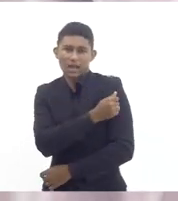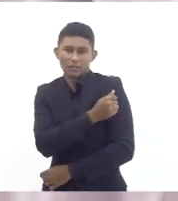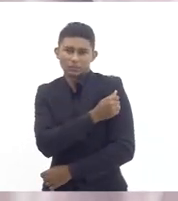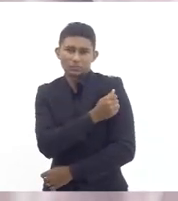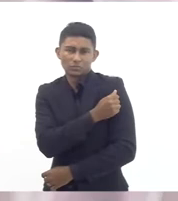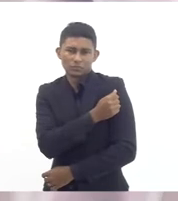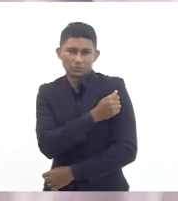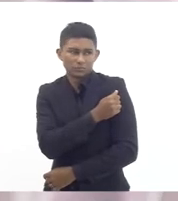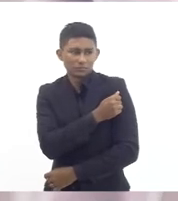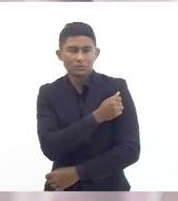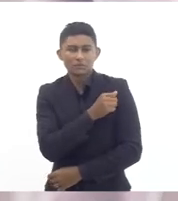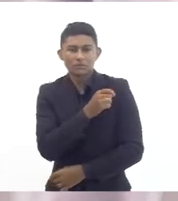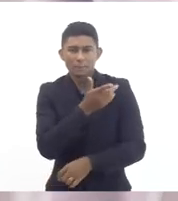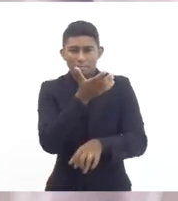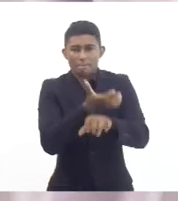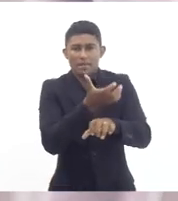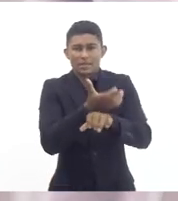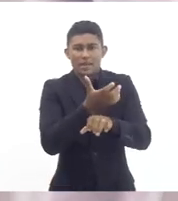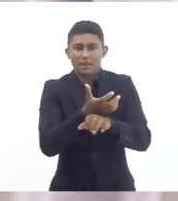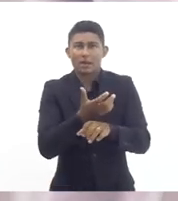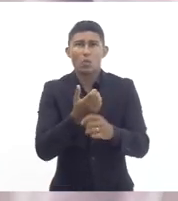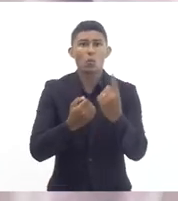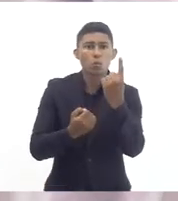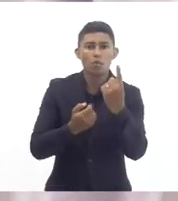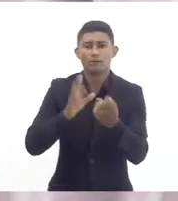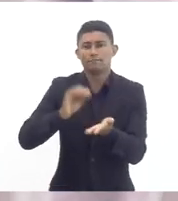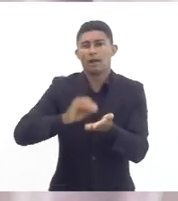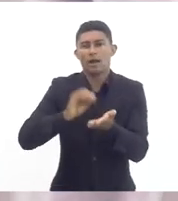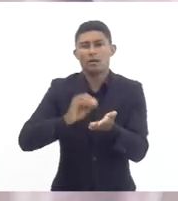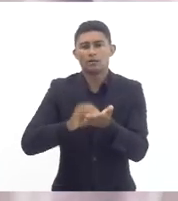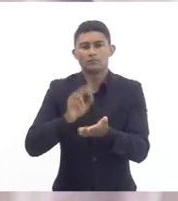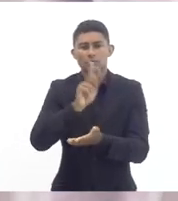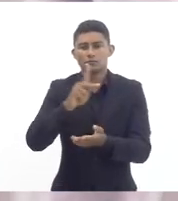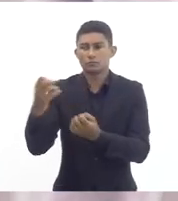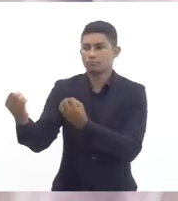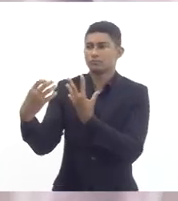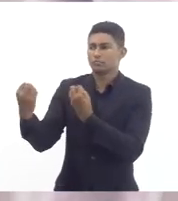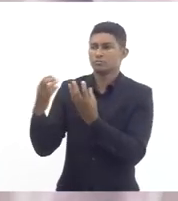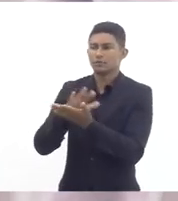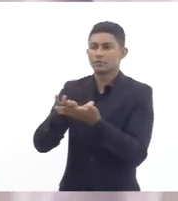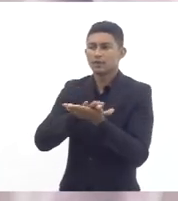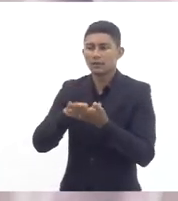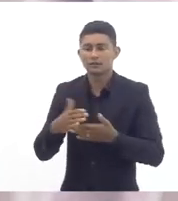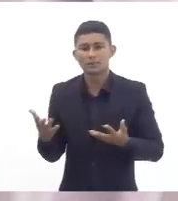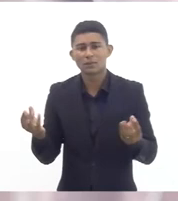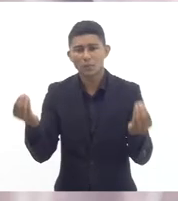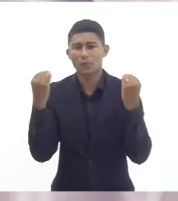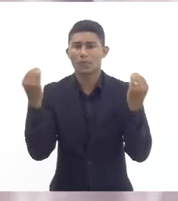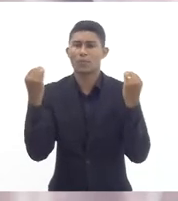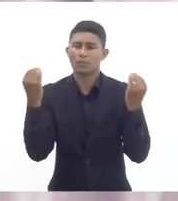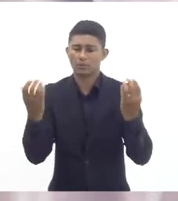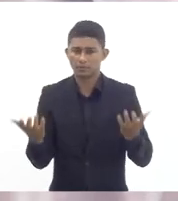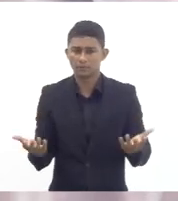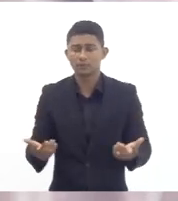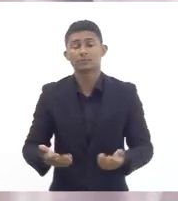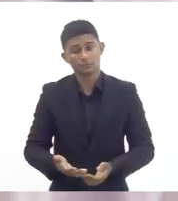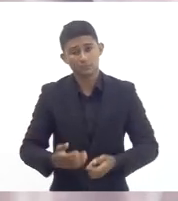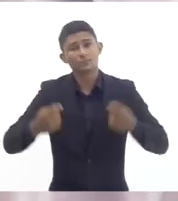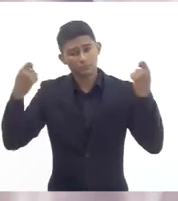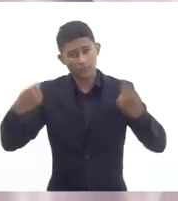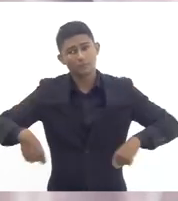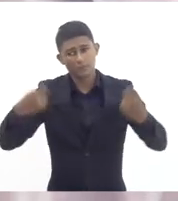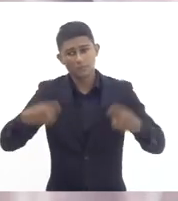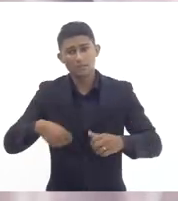disciplina isso é uma negação básica do direito à educação então a gente vai precisar ter esse